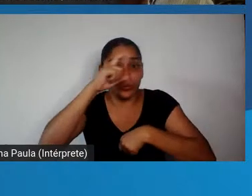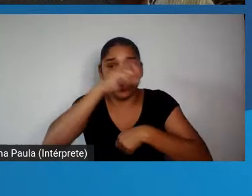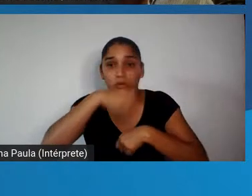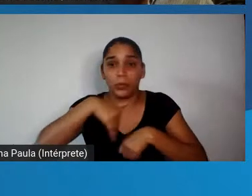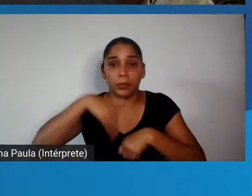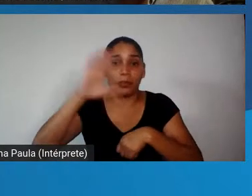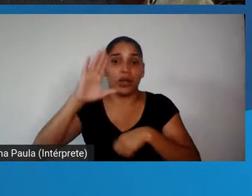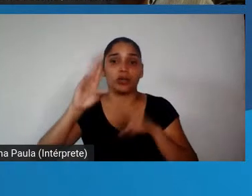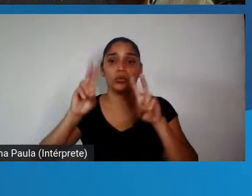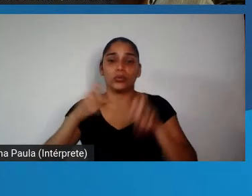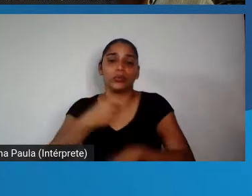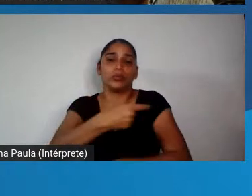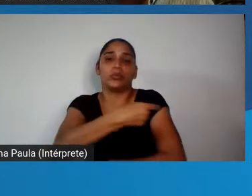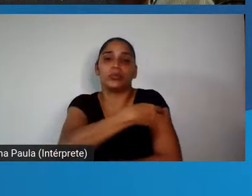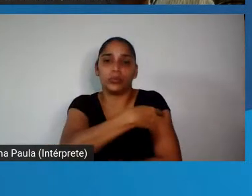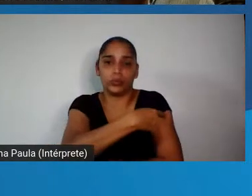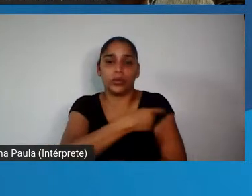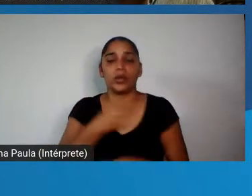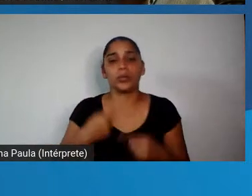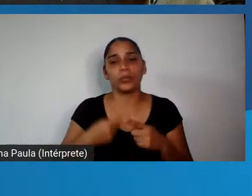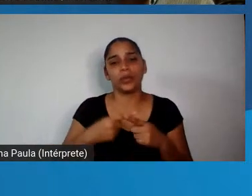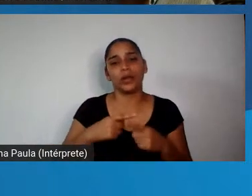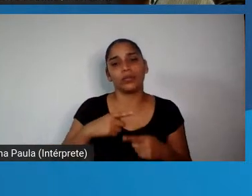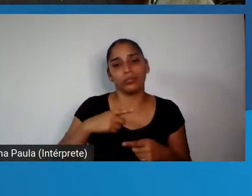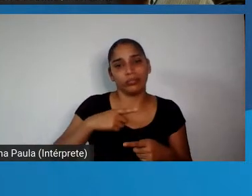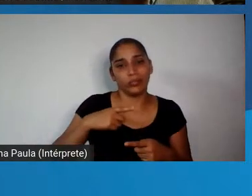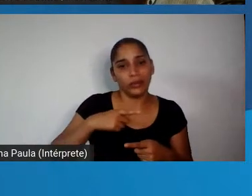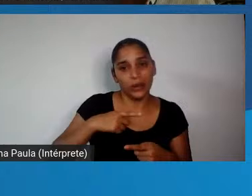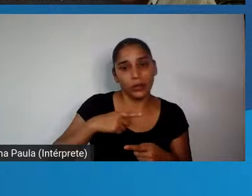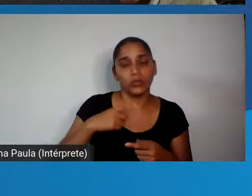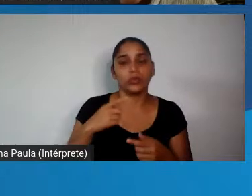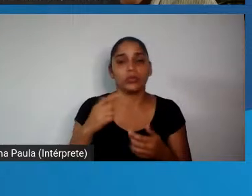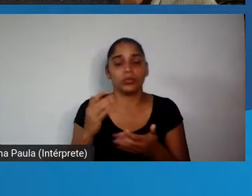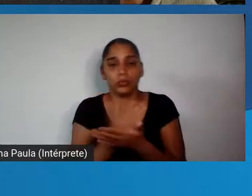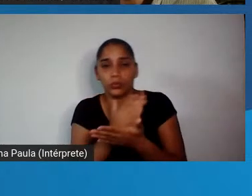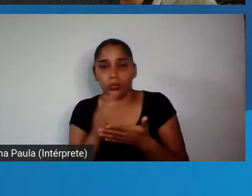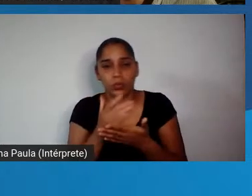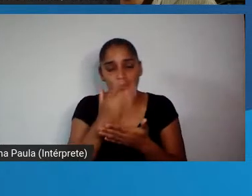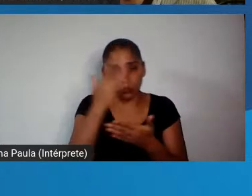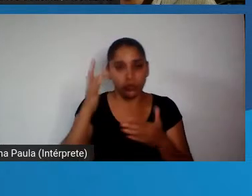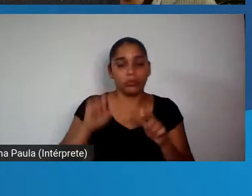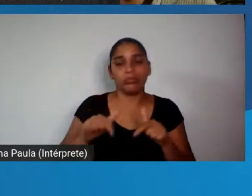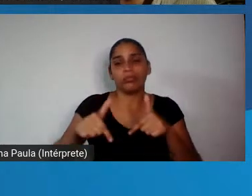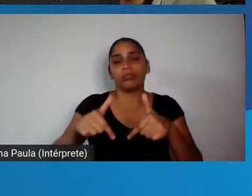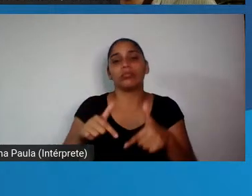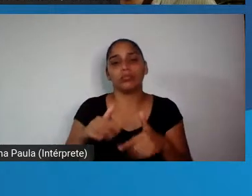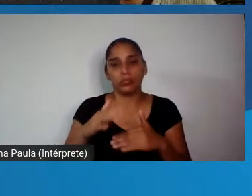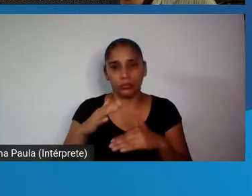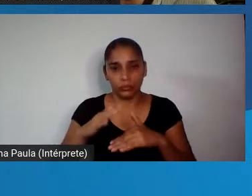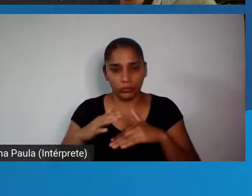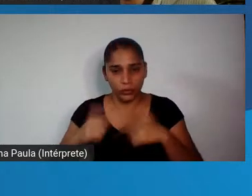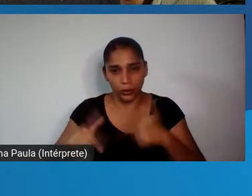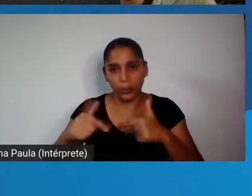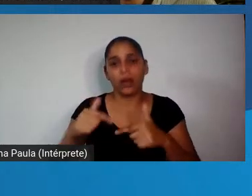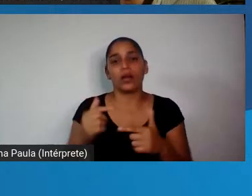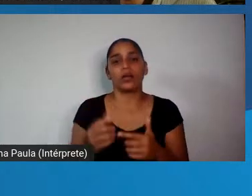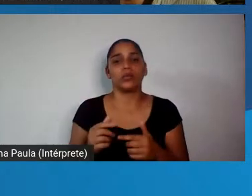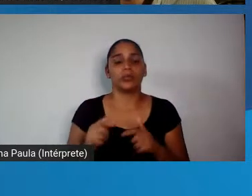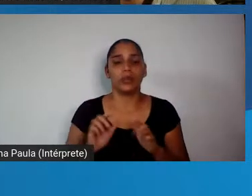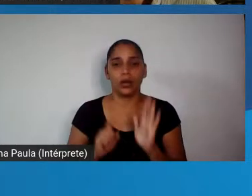porque temos Butantan e biomanguinhos, porque se não fosse isso, a situação estaria ainda mais grave,